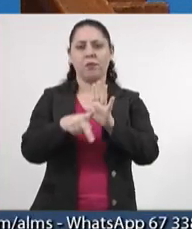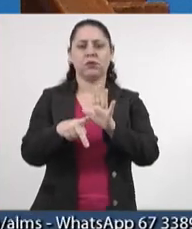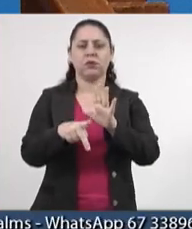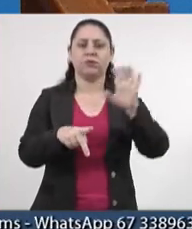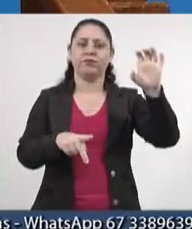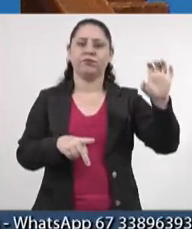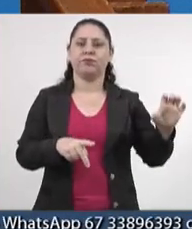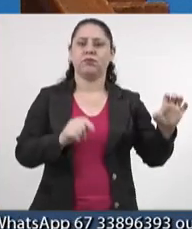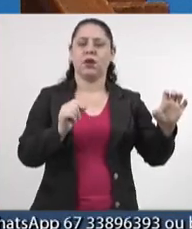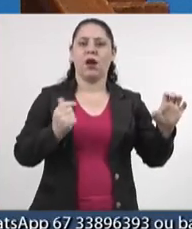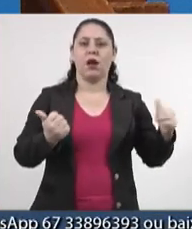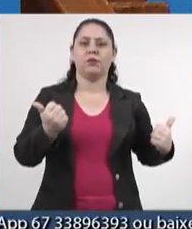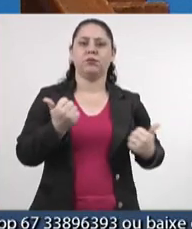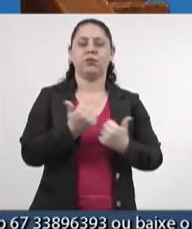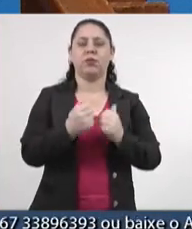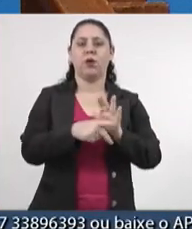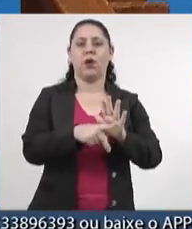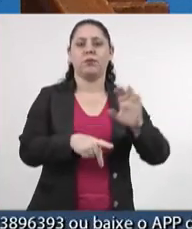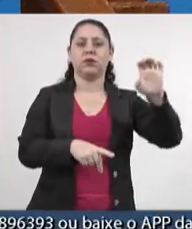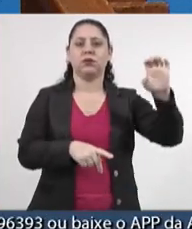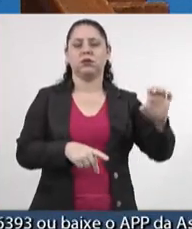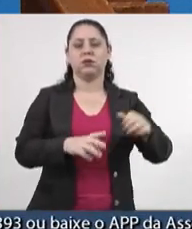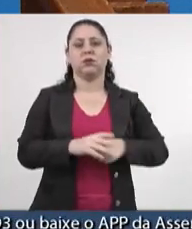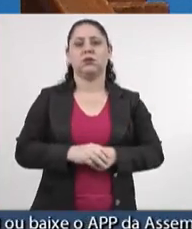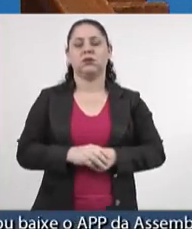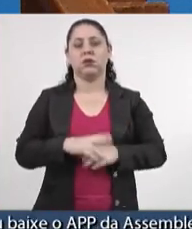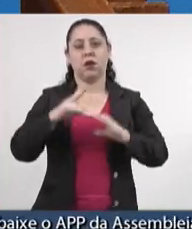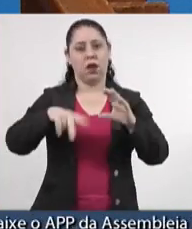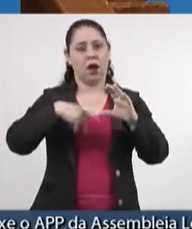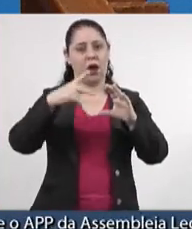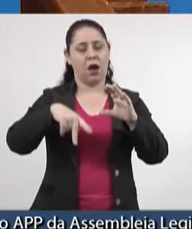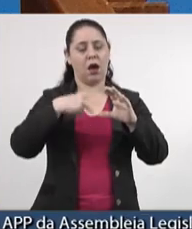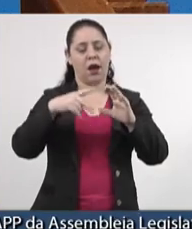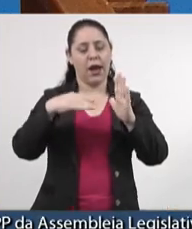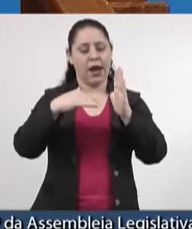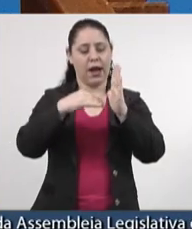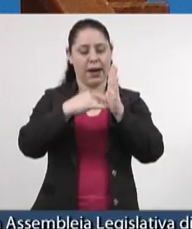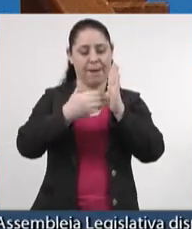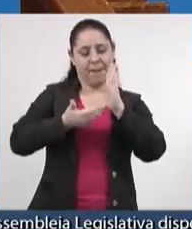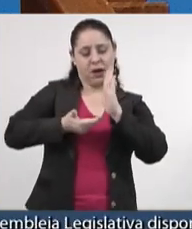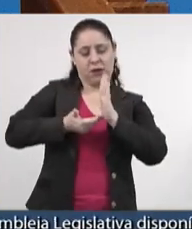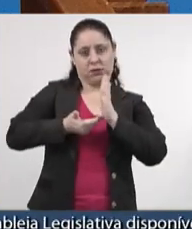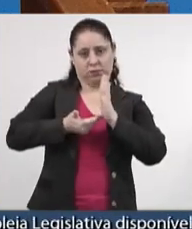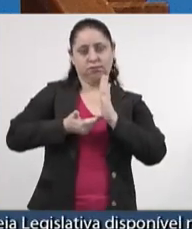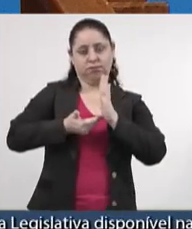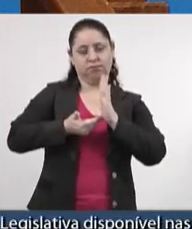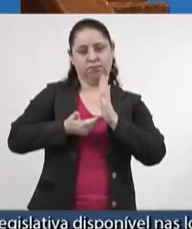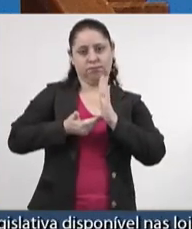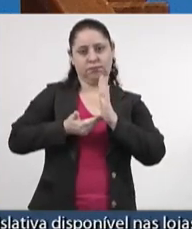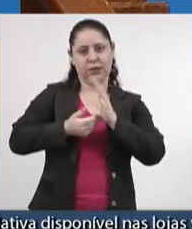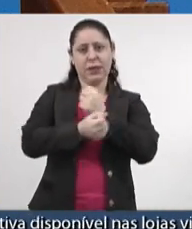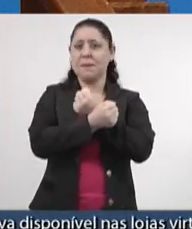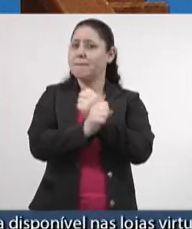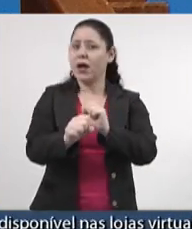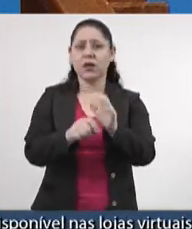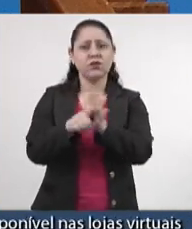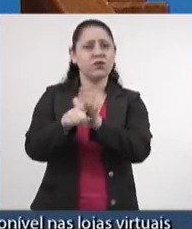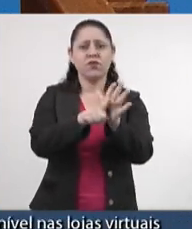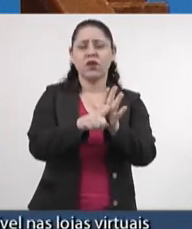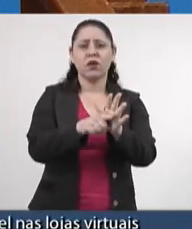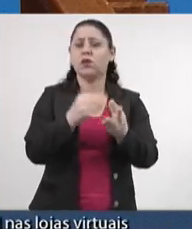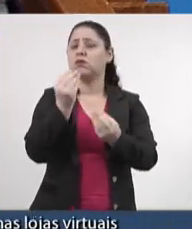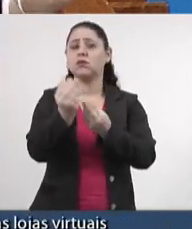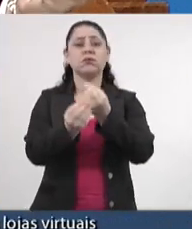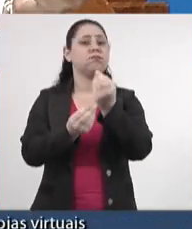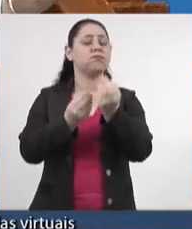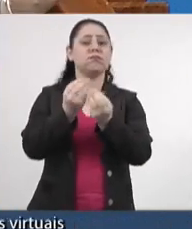esquerda, que a própria esquerda, na Câmara Federal e no Senado, impede a investigação. Quer dizer,